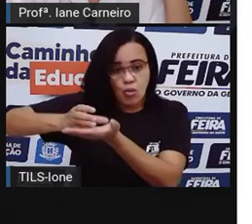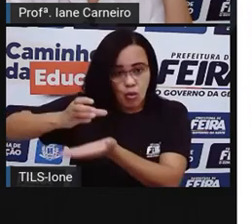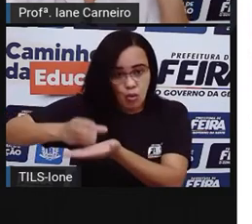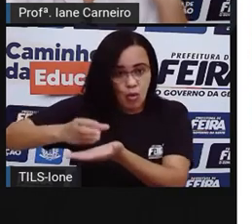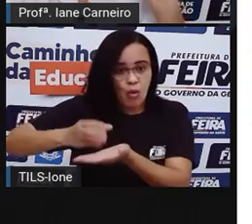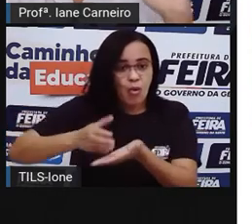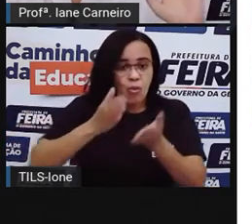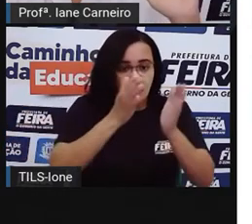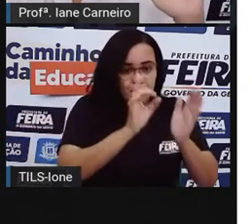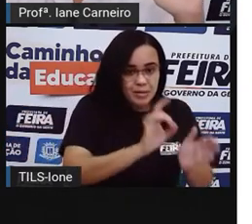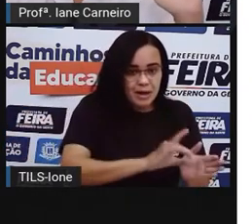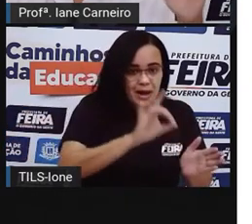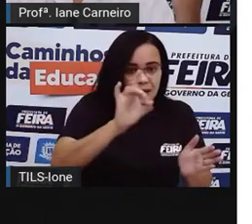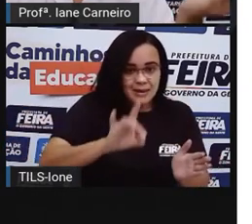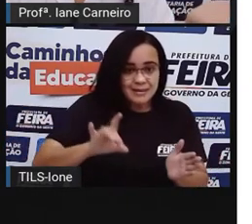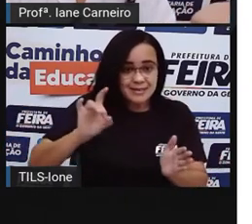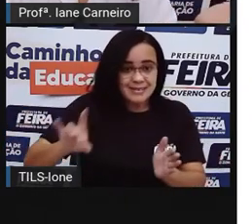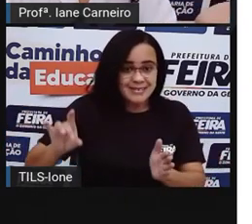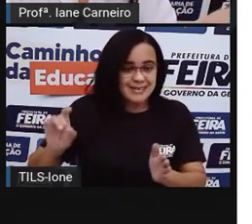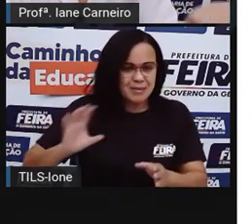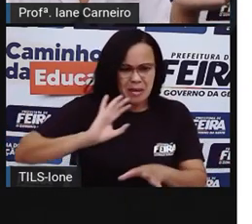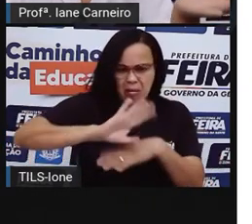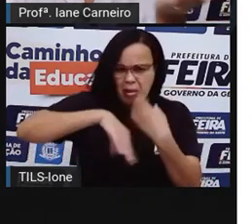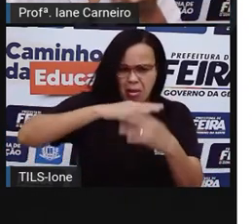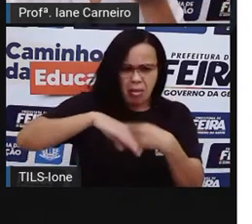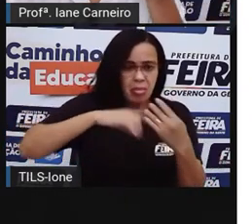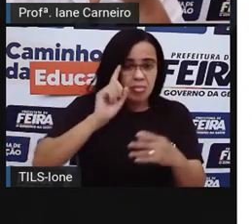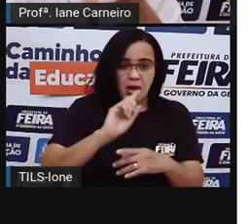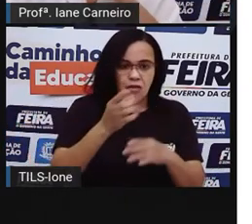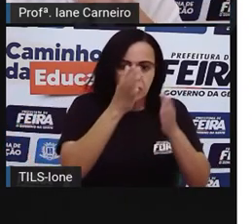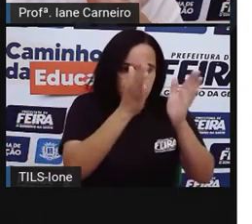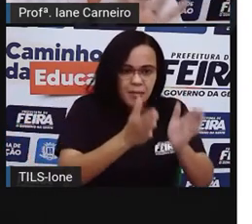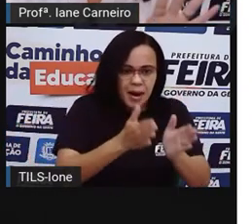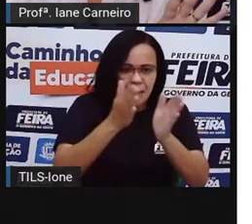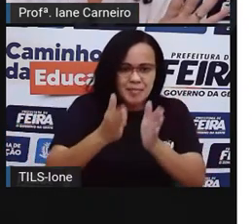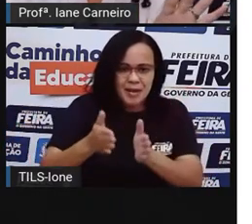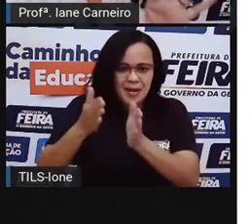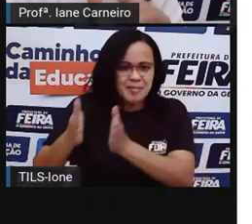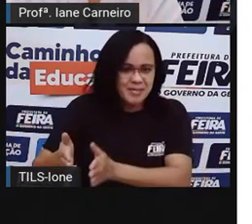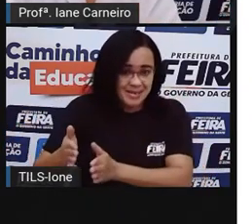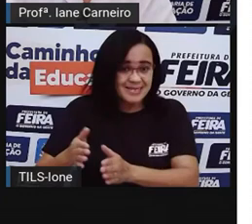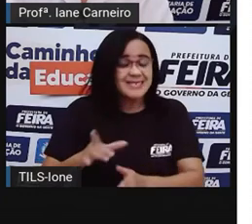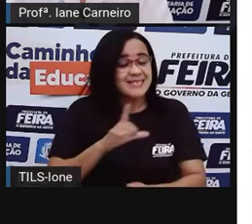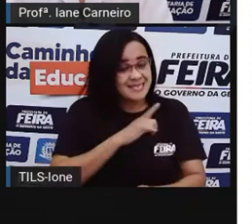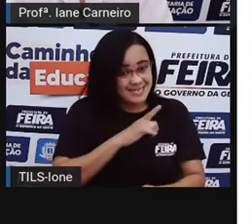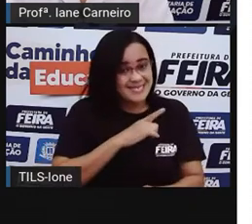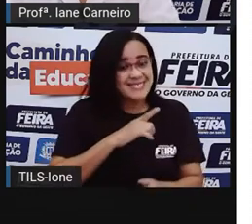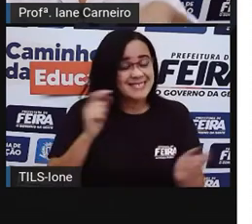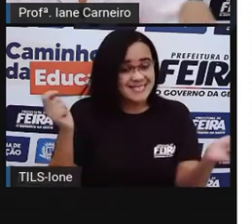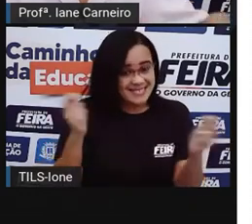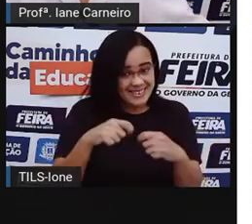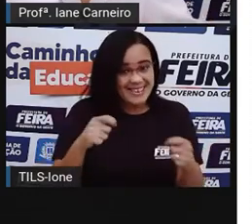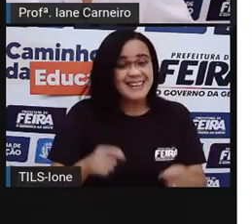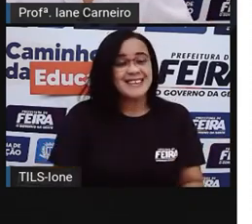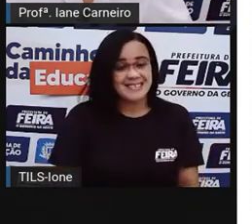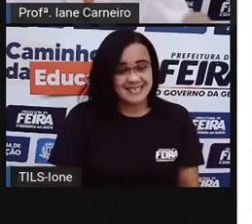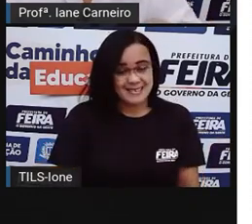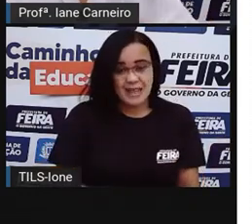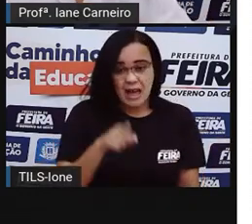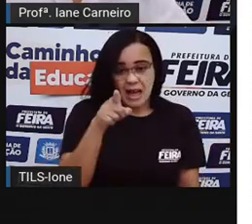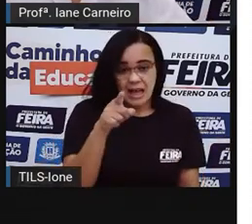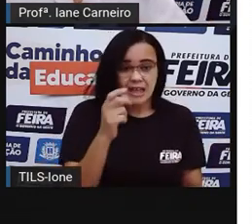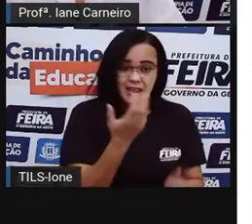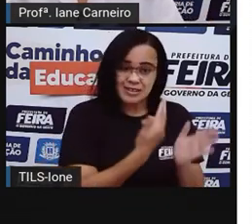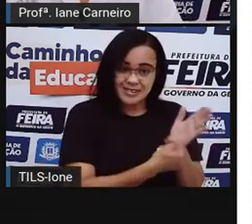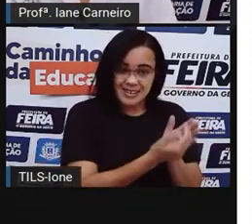Então, o desenho que a gente vai fazer, né? Da minha história preferida. Então, eu peguei a galinha ruiva e imprimi, né? Fiz aqui o desenho.